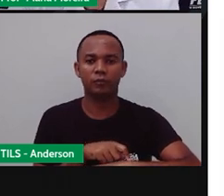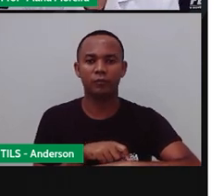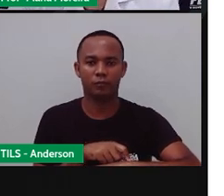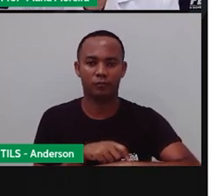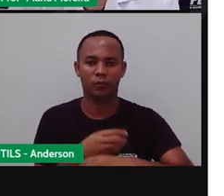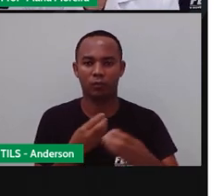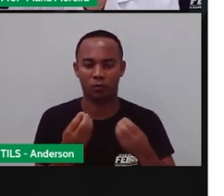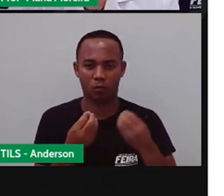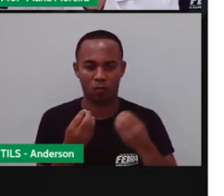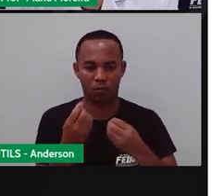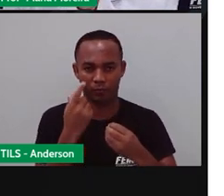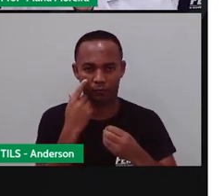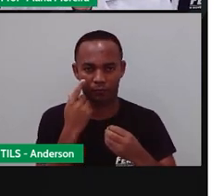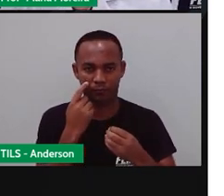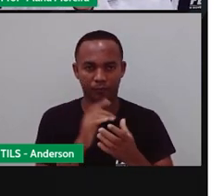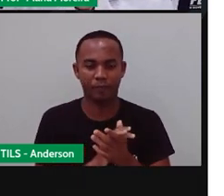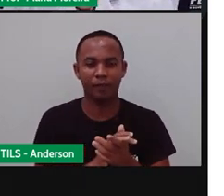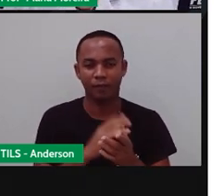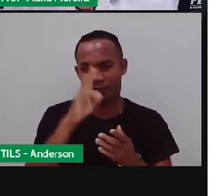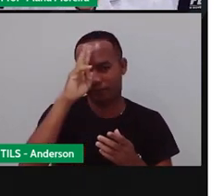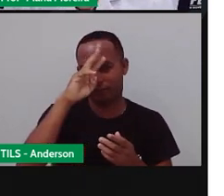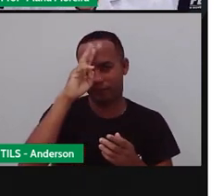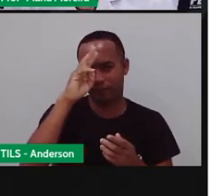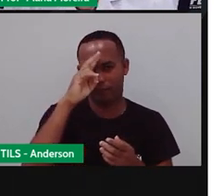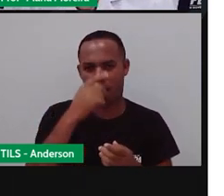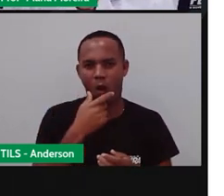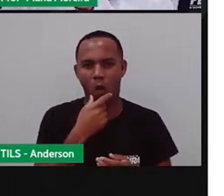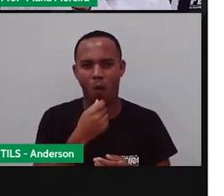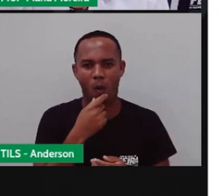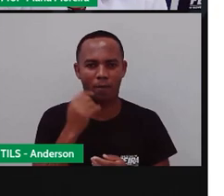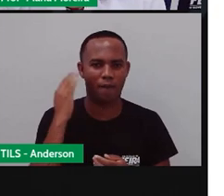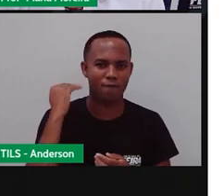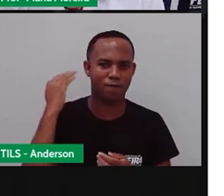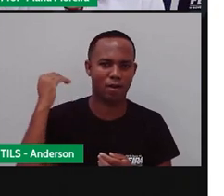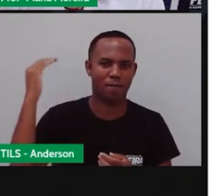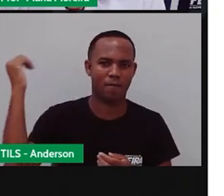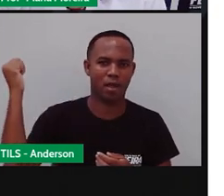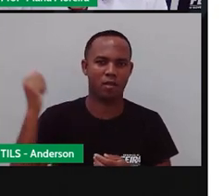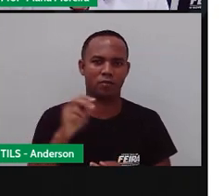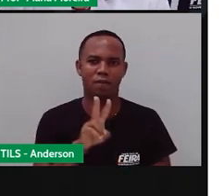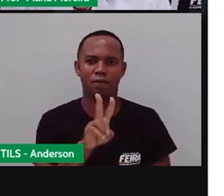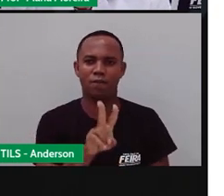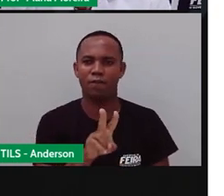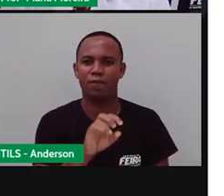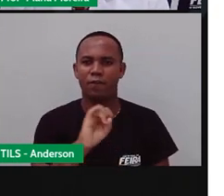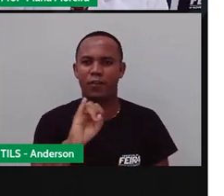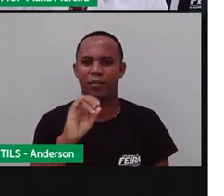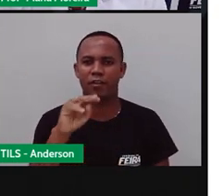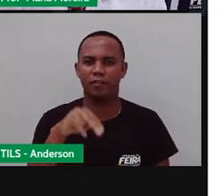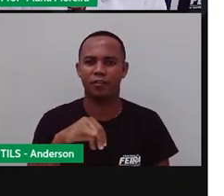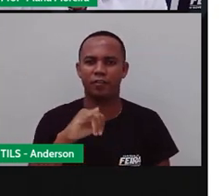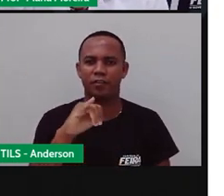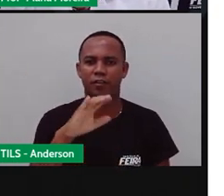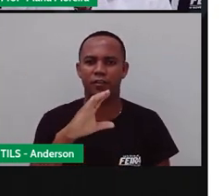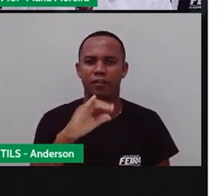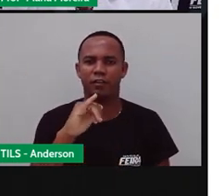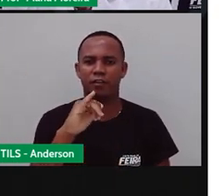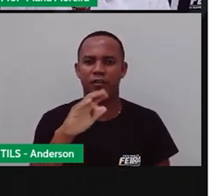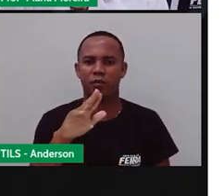Moraes, né? Lembram de Vinícius de Moraes, que era poeta, escritor,